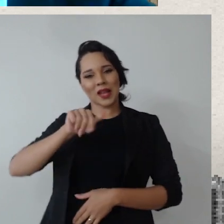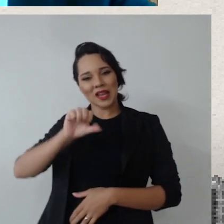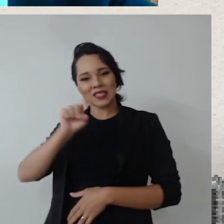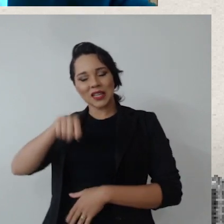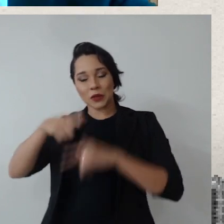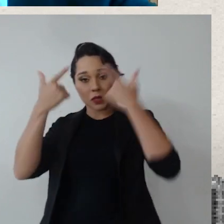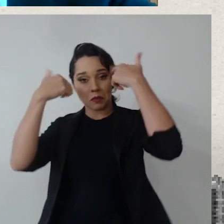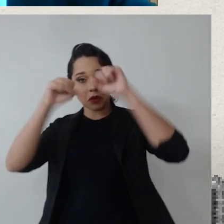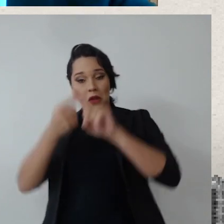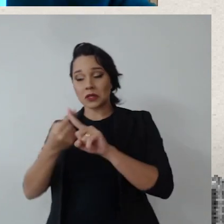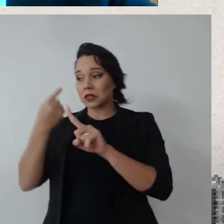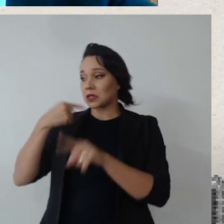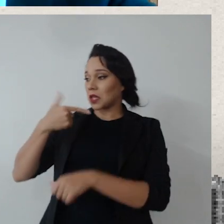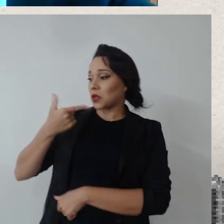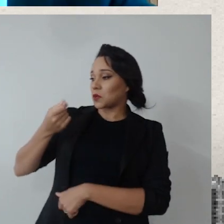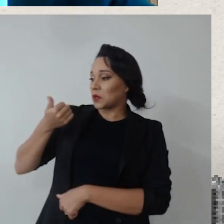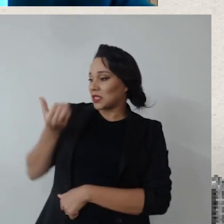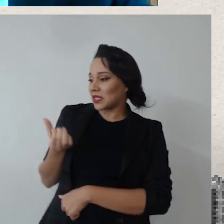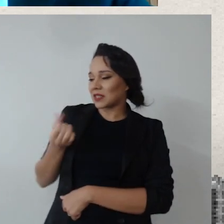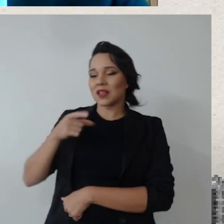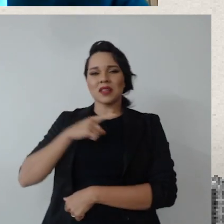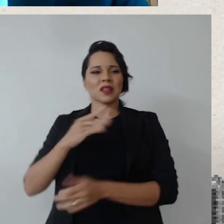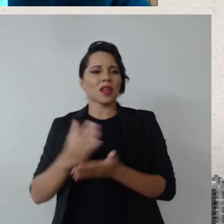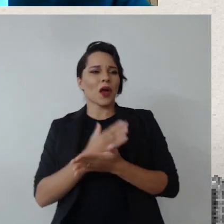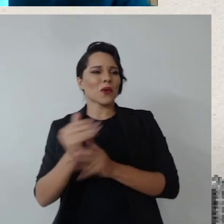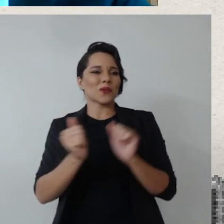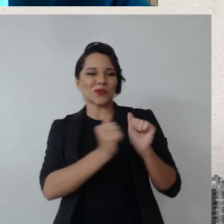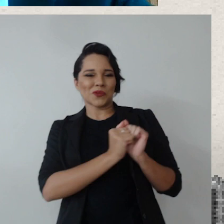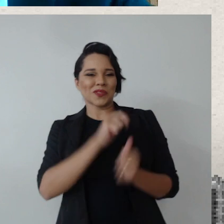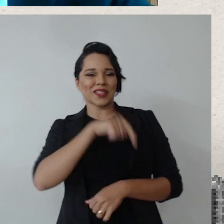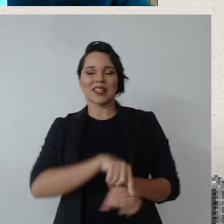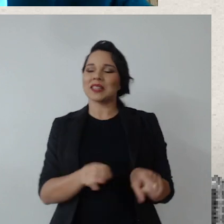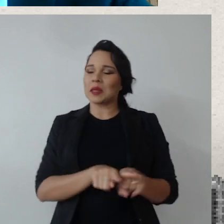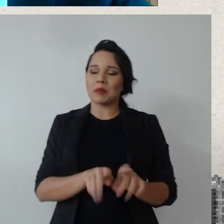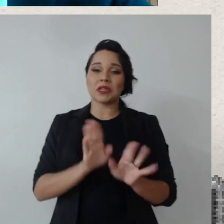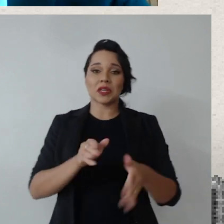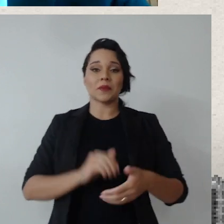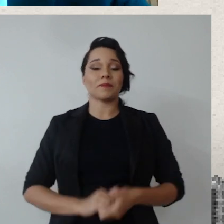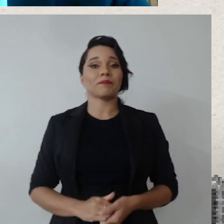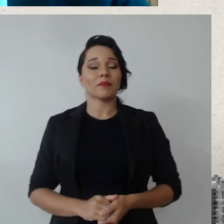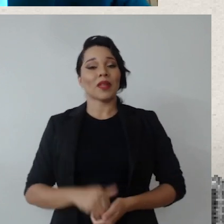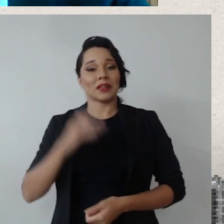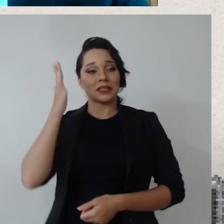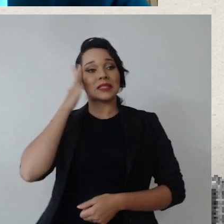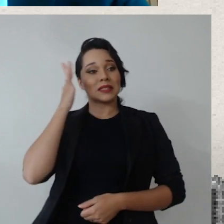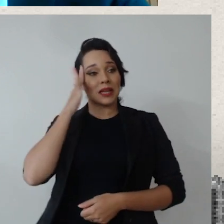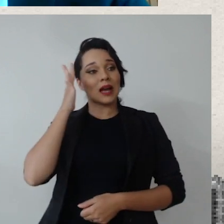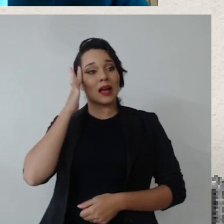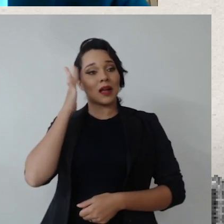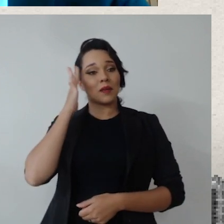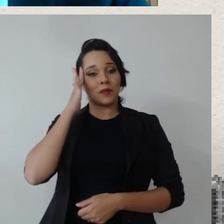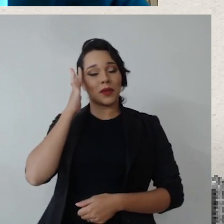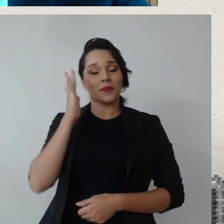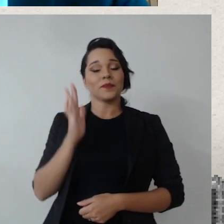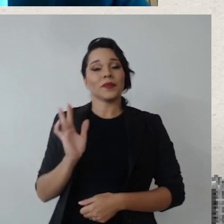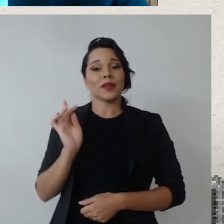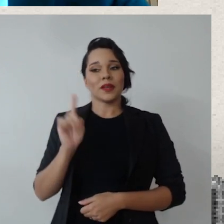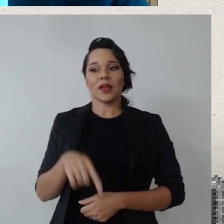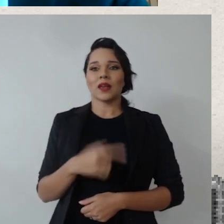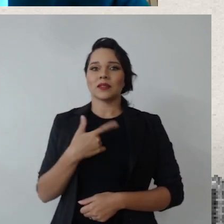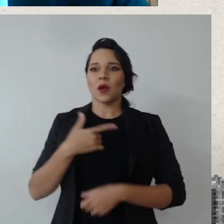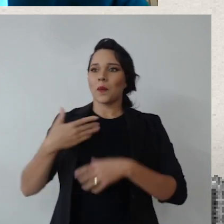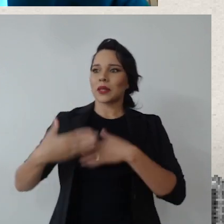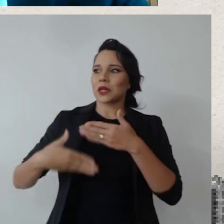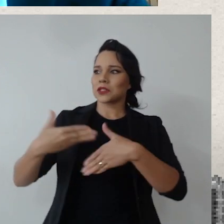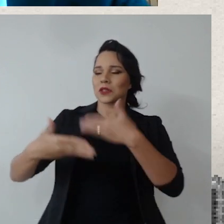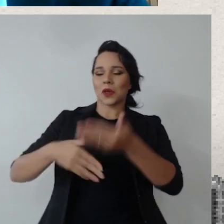PLS aqui do tribunal desde 2016, tem algumas colegas aqui comigo, a gente sabe, né, que é